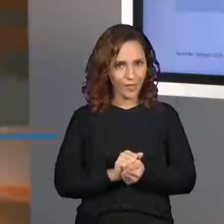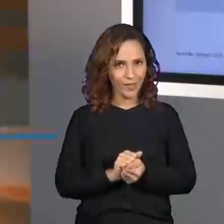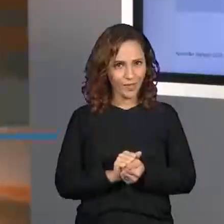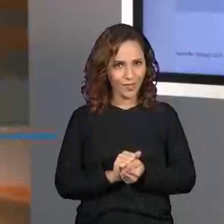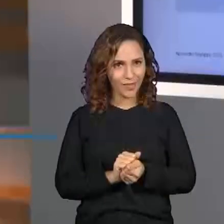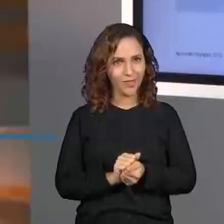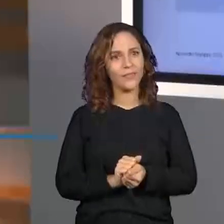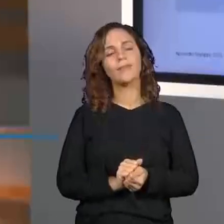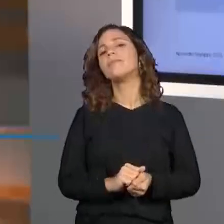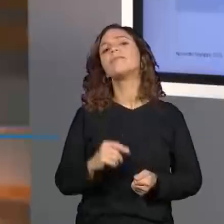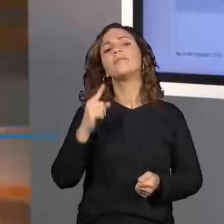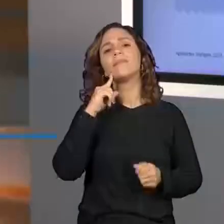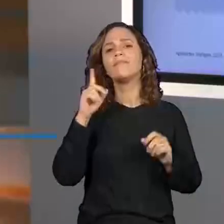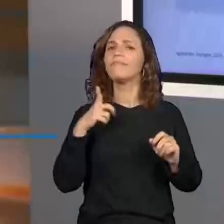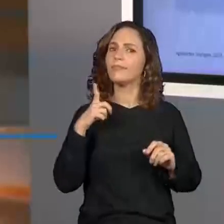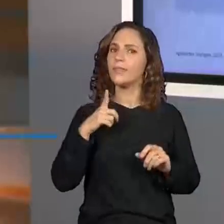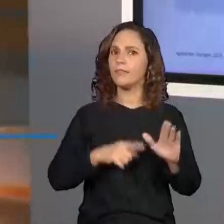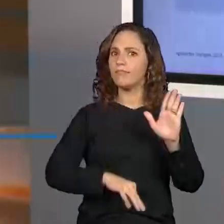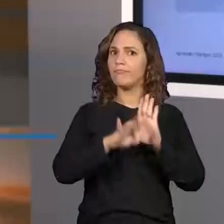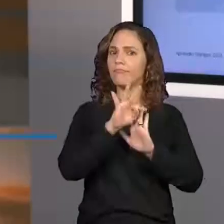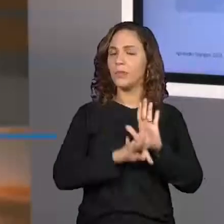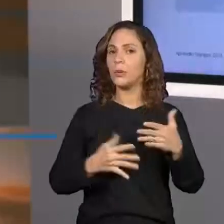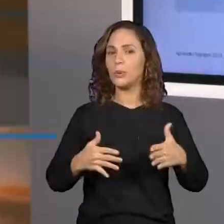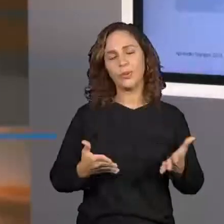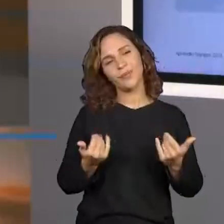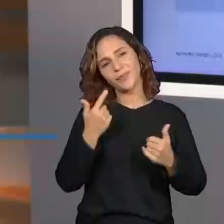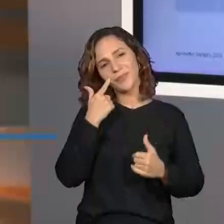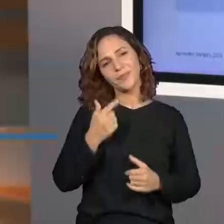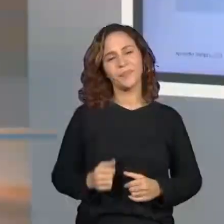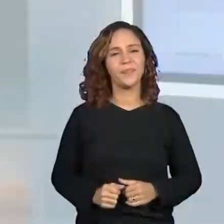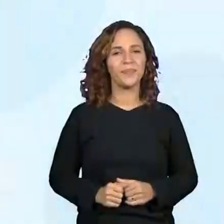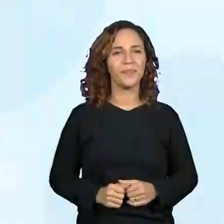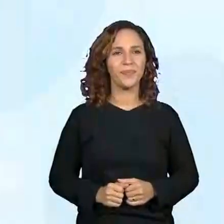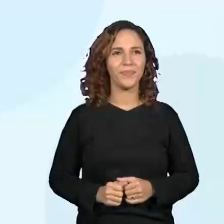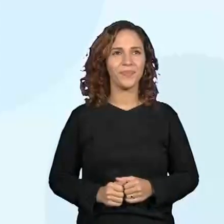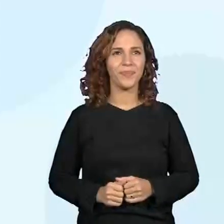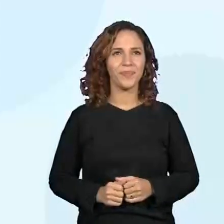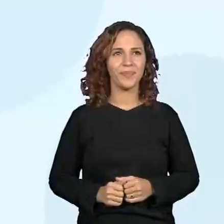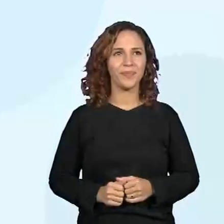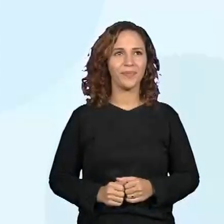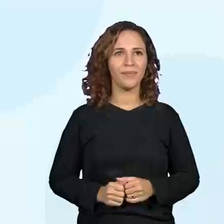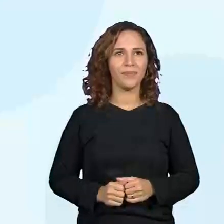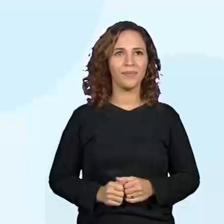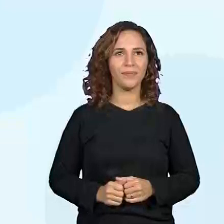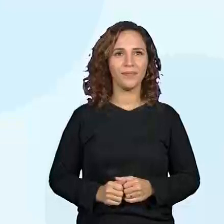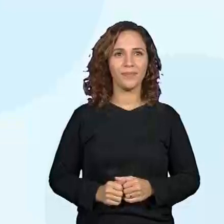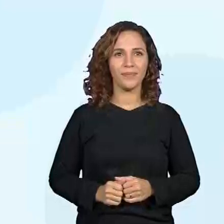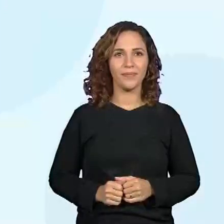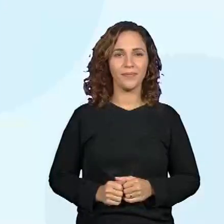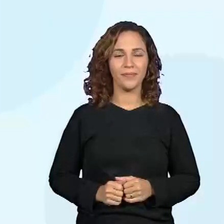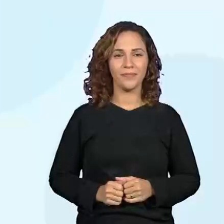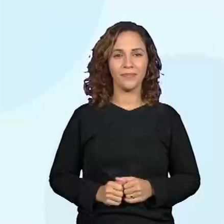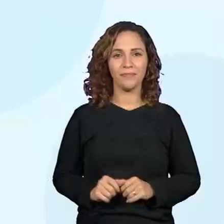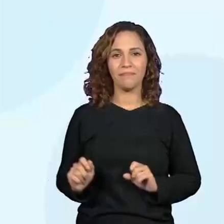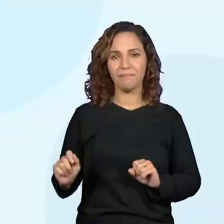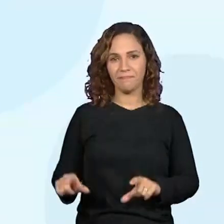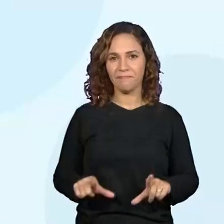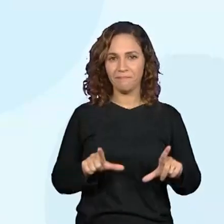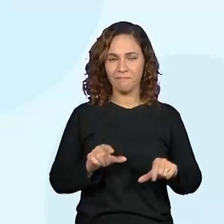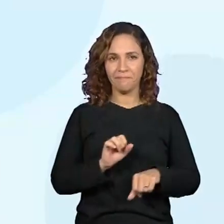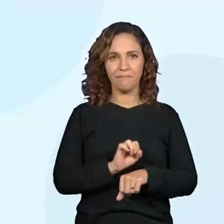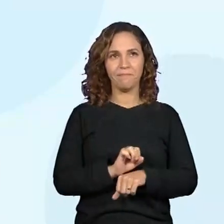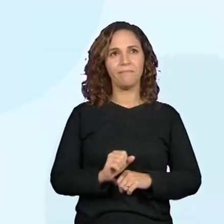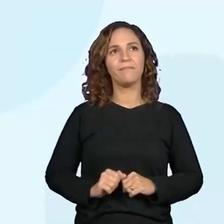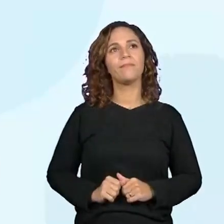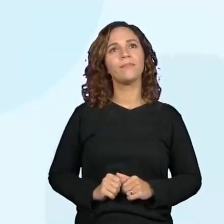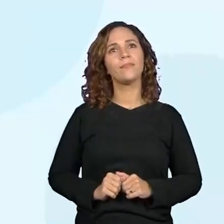bastante texto para a gente hoje, hein? Vamos aqui para a tela. aqui